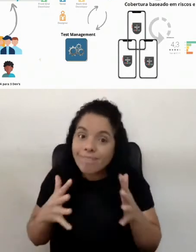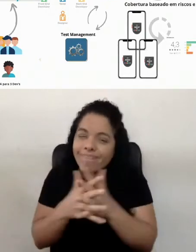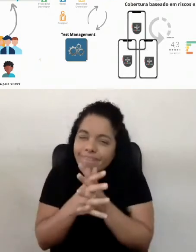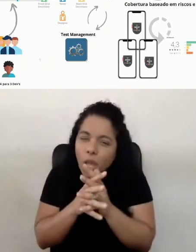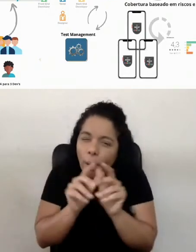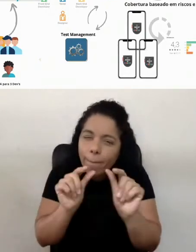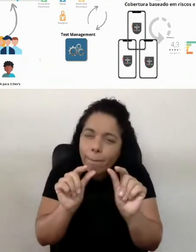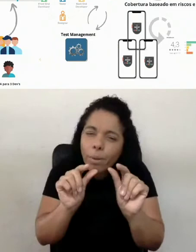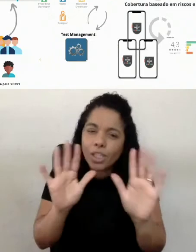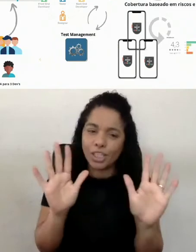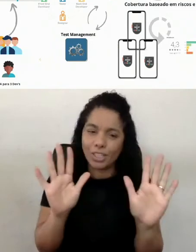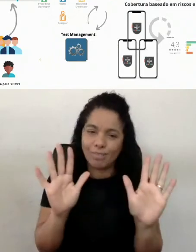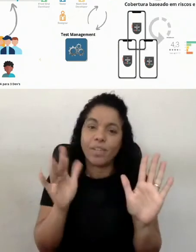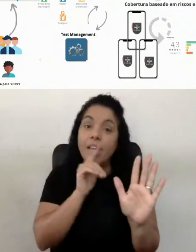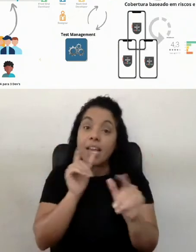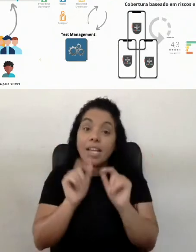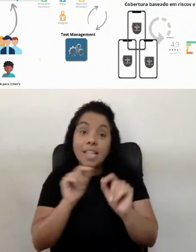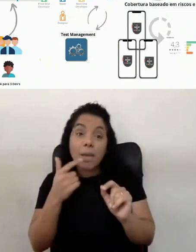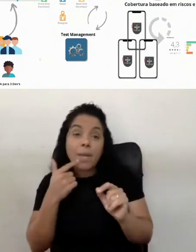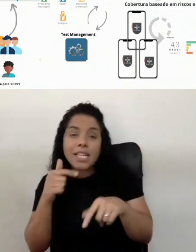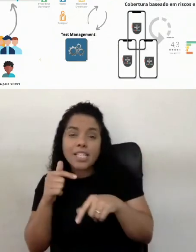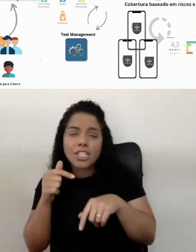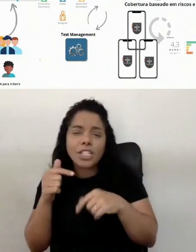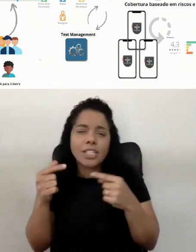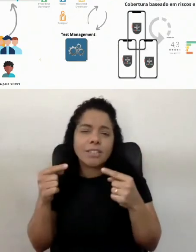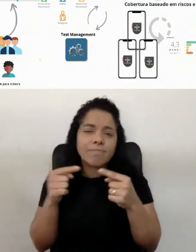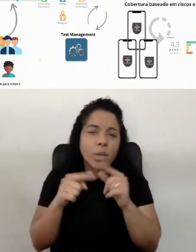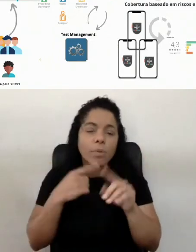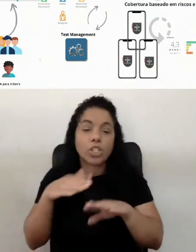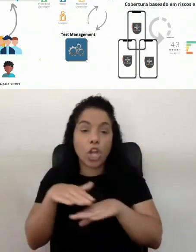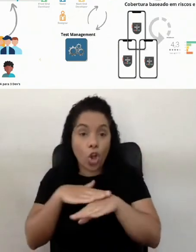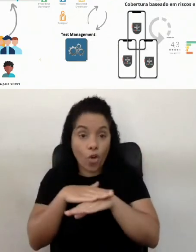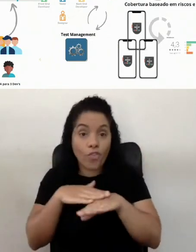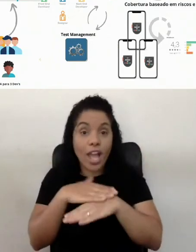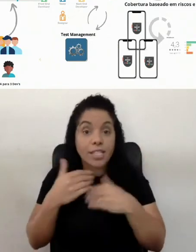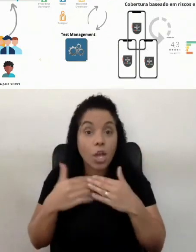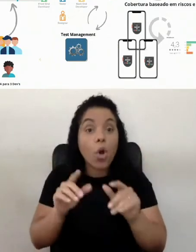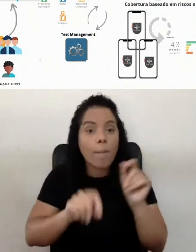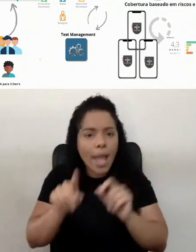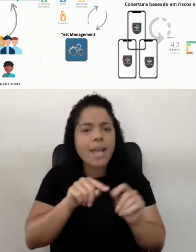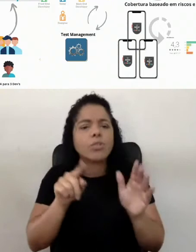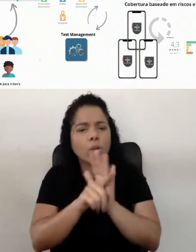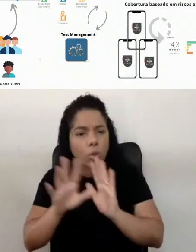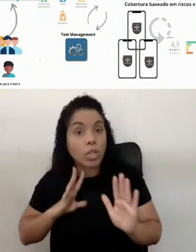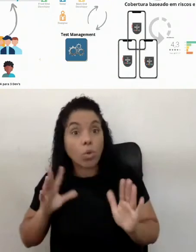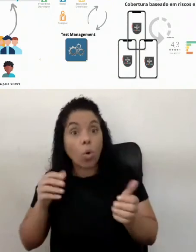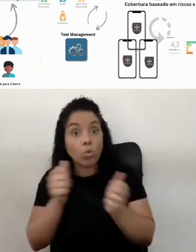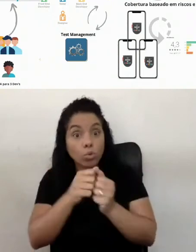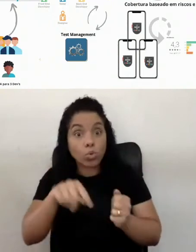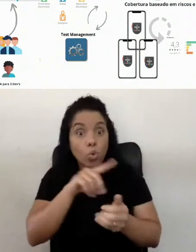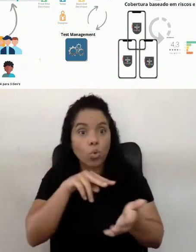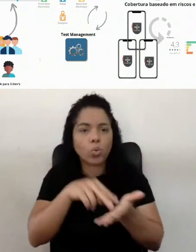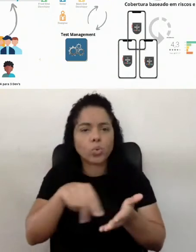poder, já abrindo portas para esse tipo de conversa, eu começo ali e questionar, tá, qual que é a